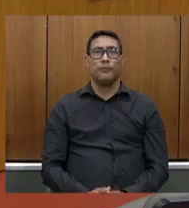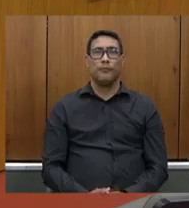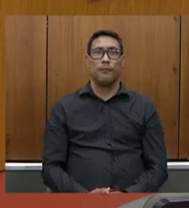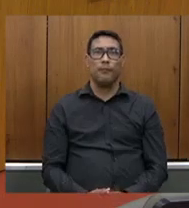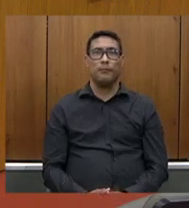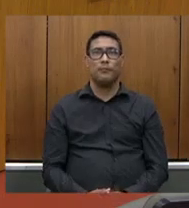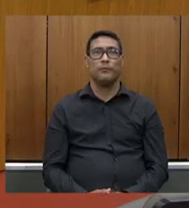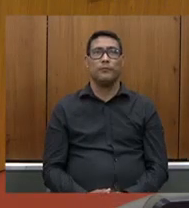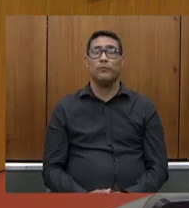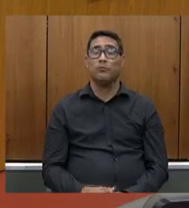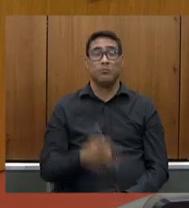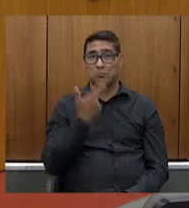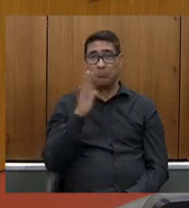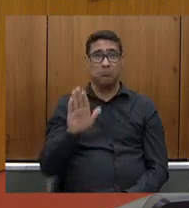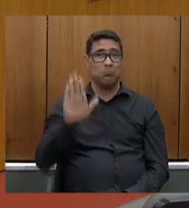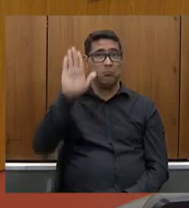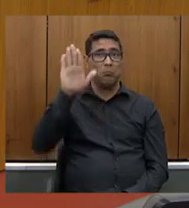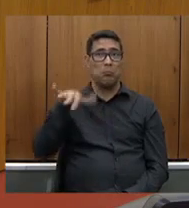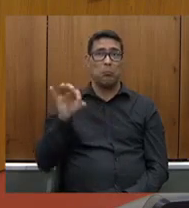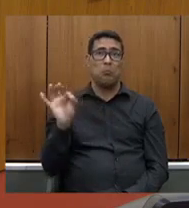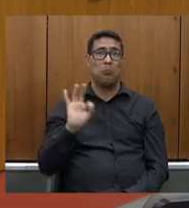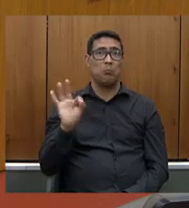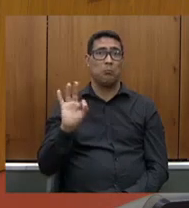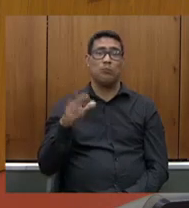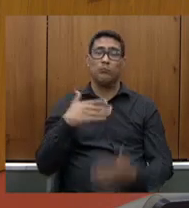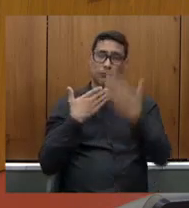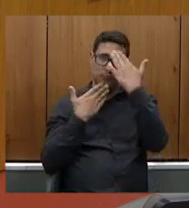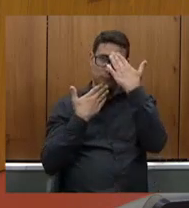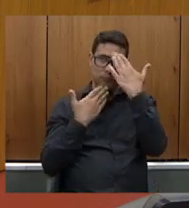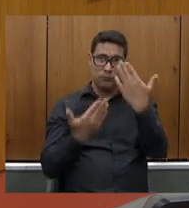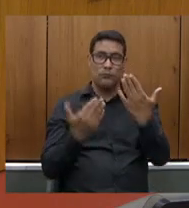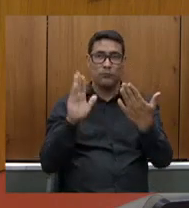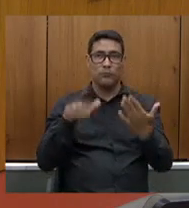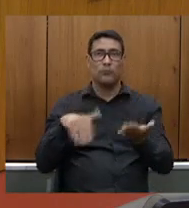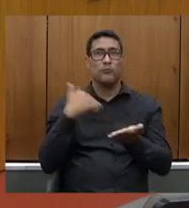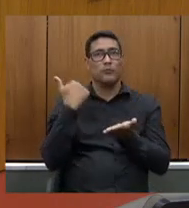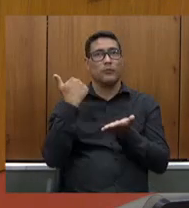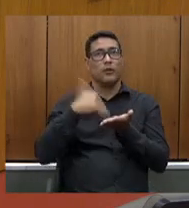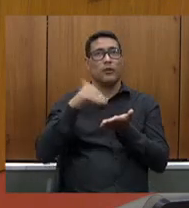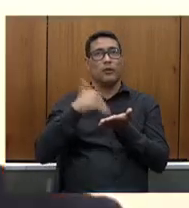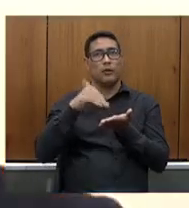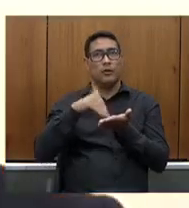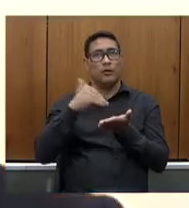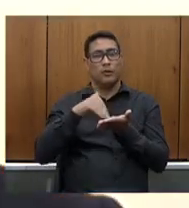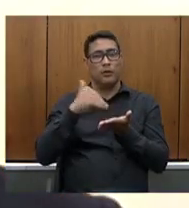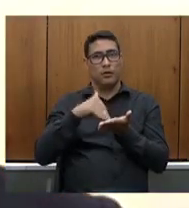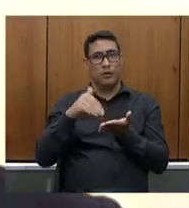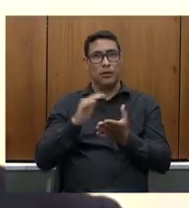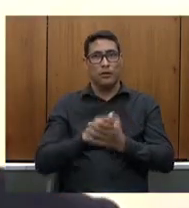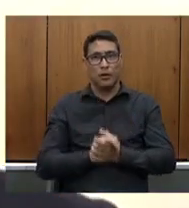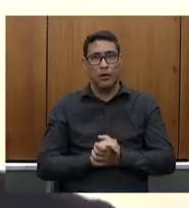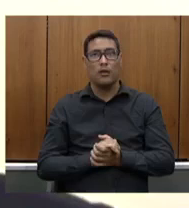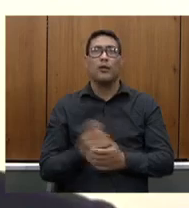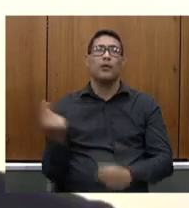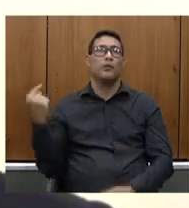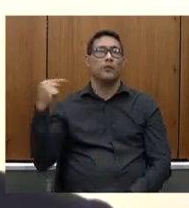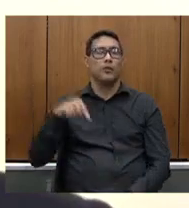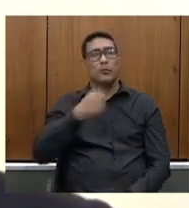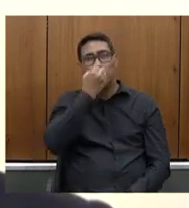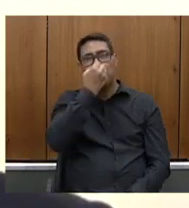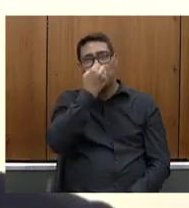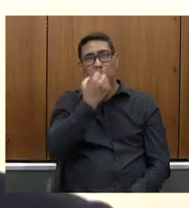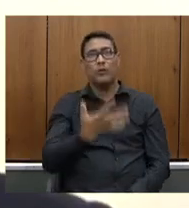não havendo quem se manifeste eu quero agradecer secretário pela sua presteza a gentileza pela bela